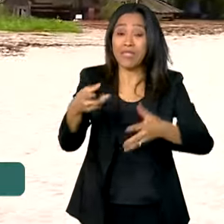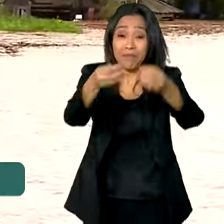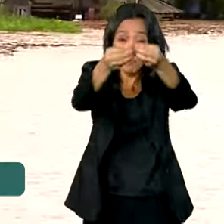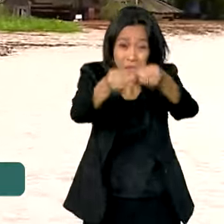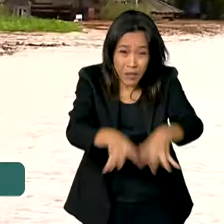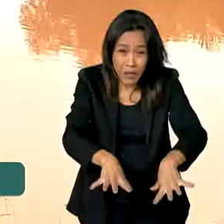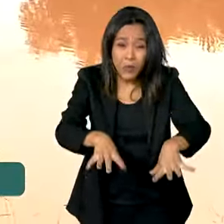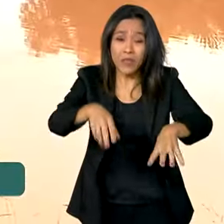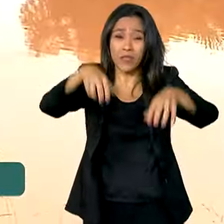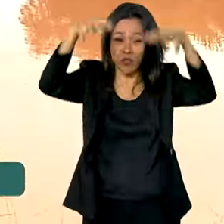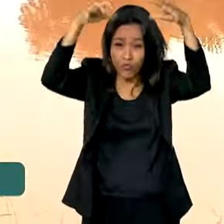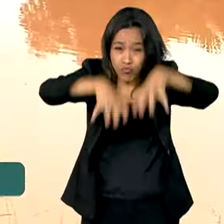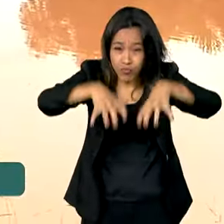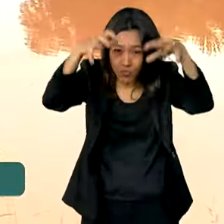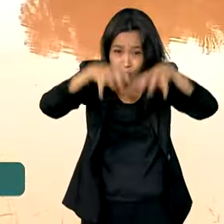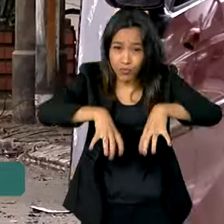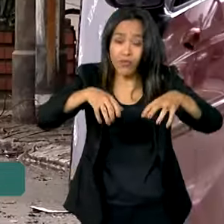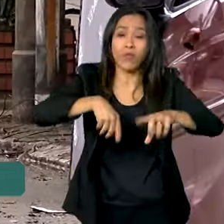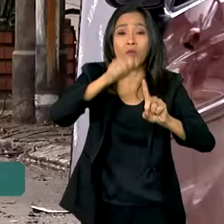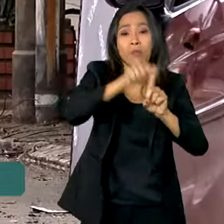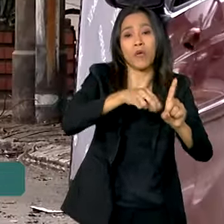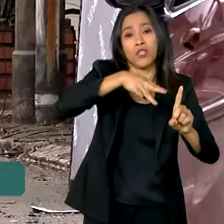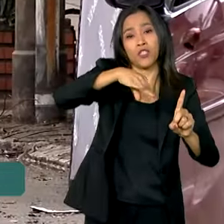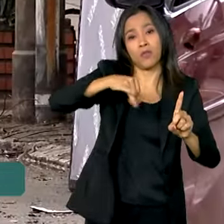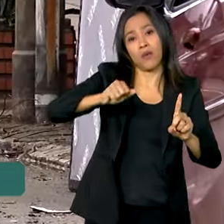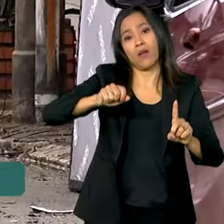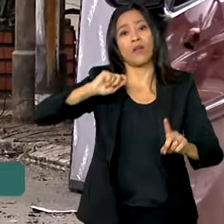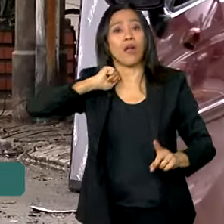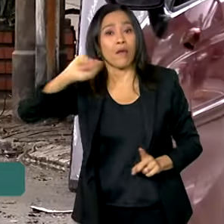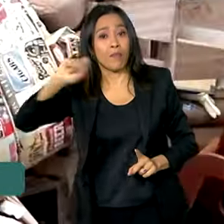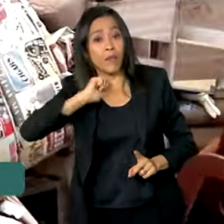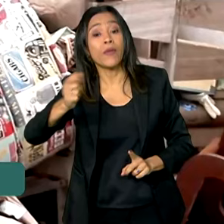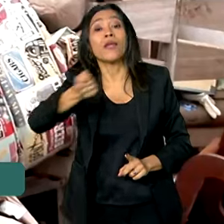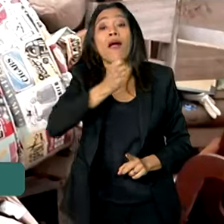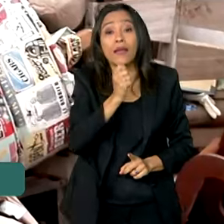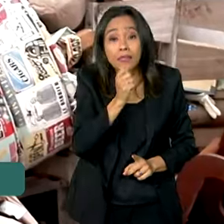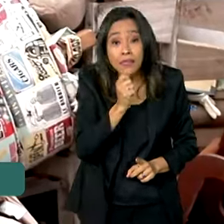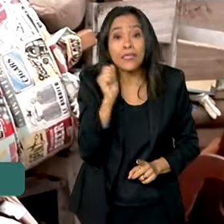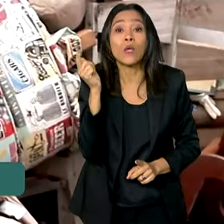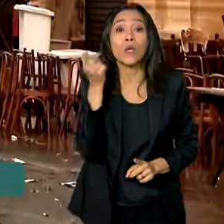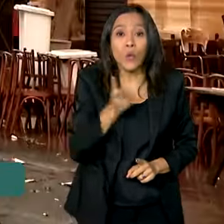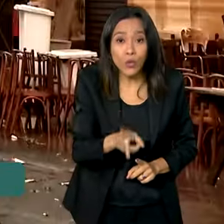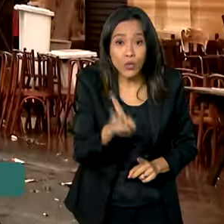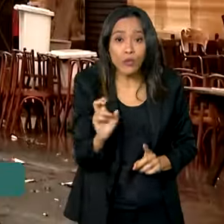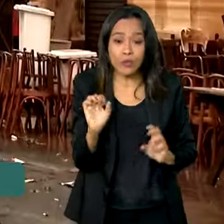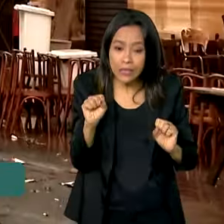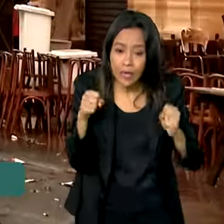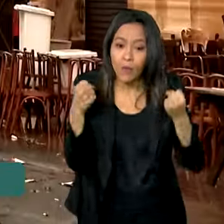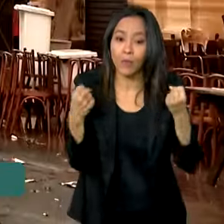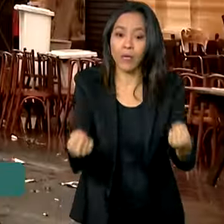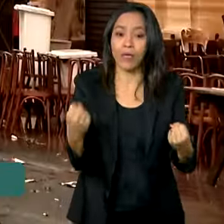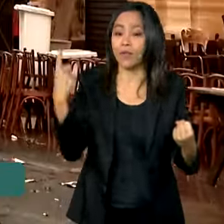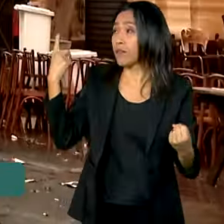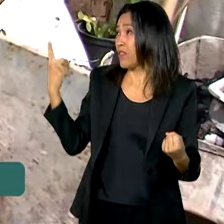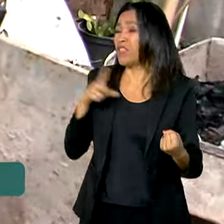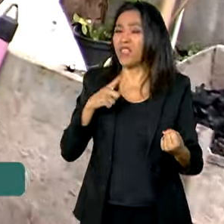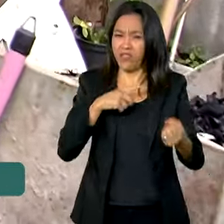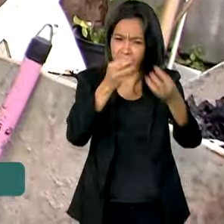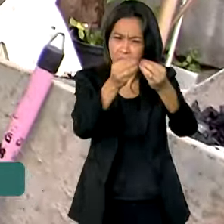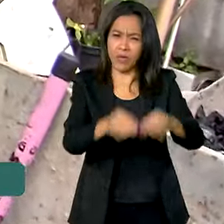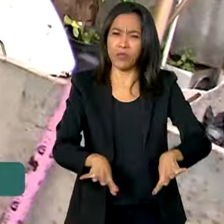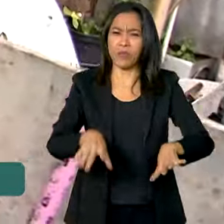enchentes em abril e maio deste ano e ainda se recupera dos estragos causados em diversos setores.